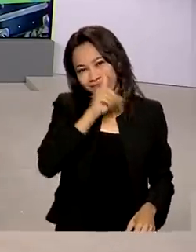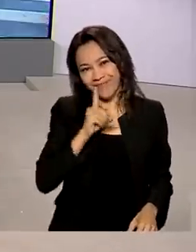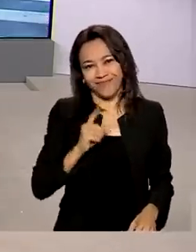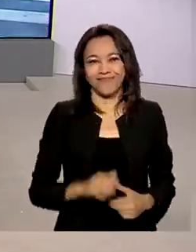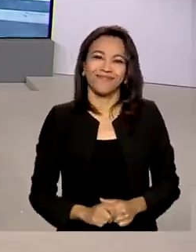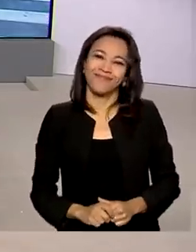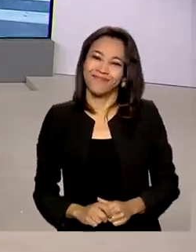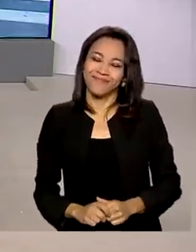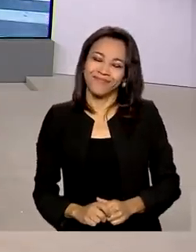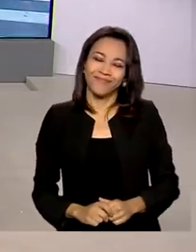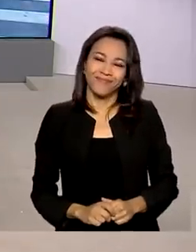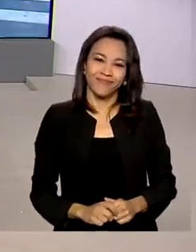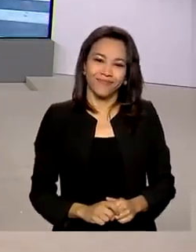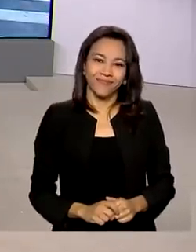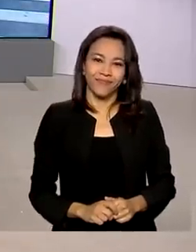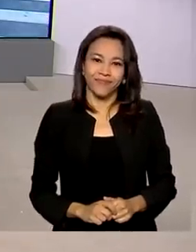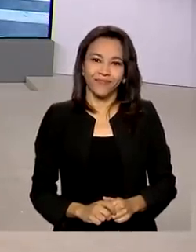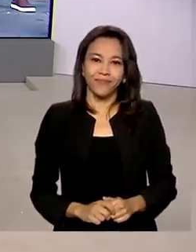você.